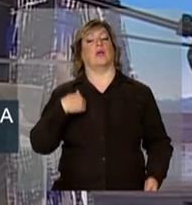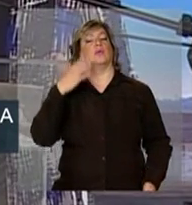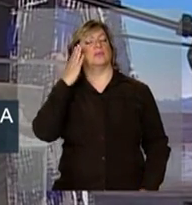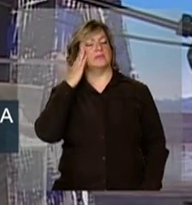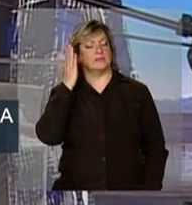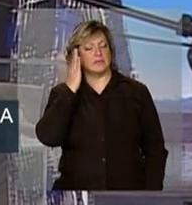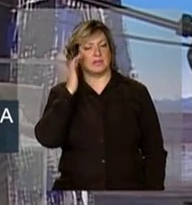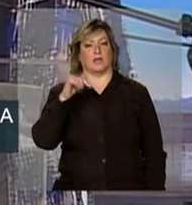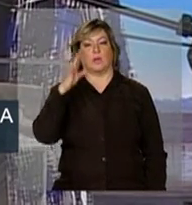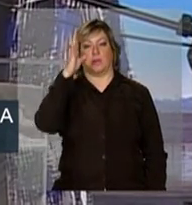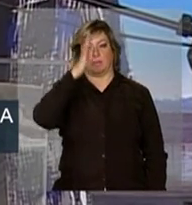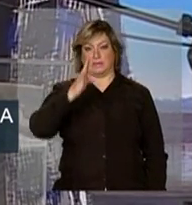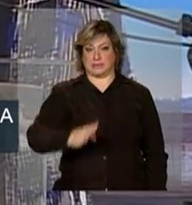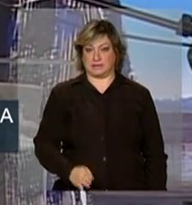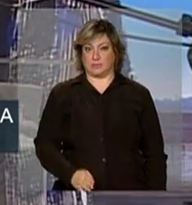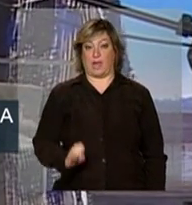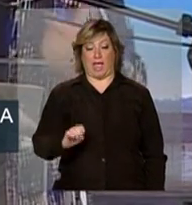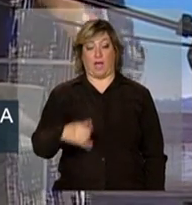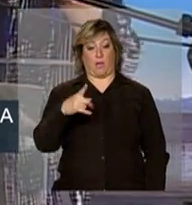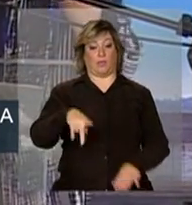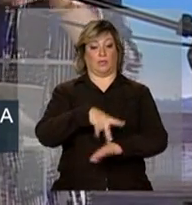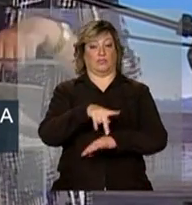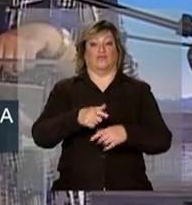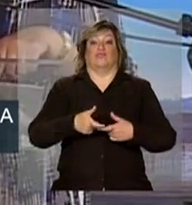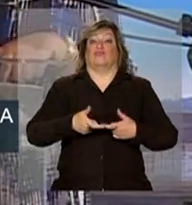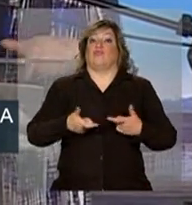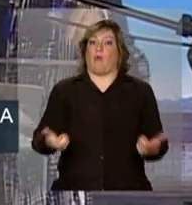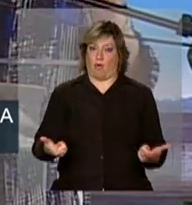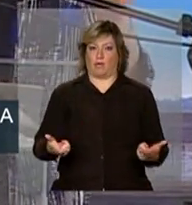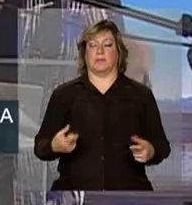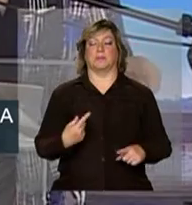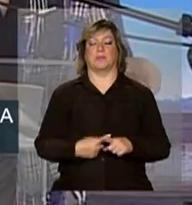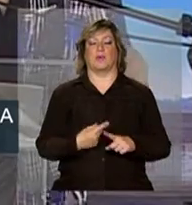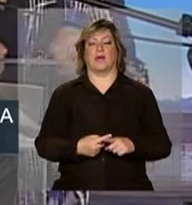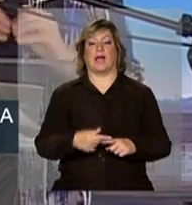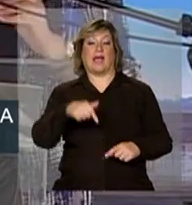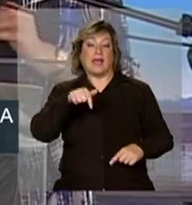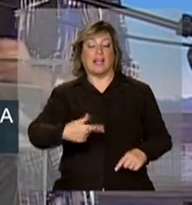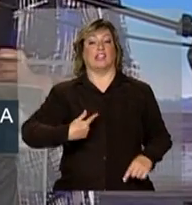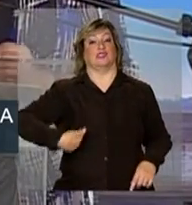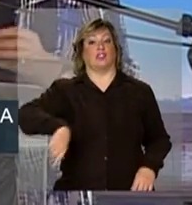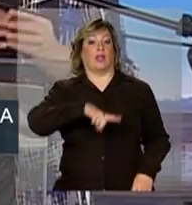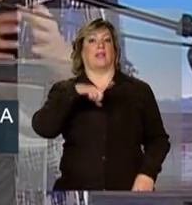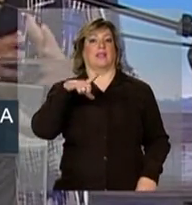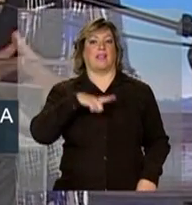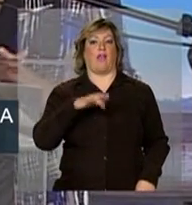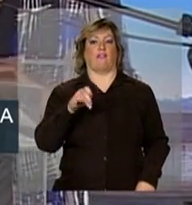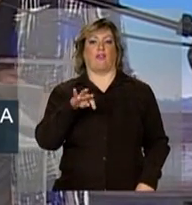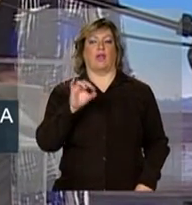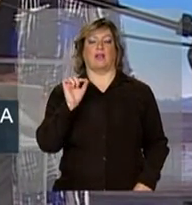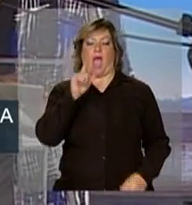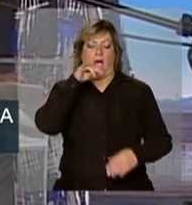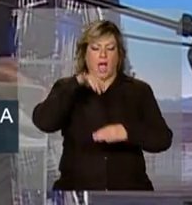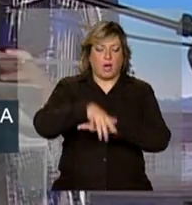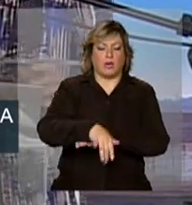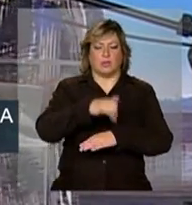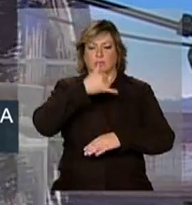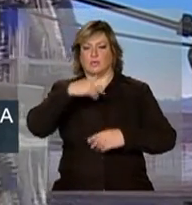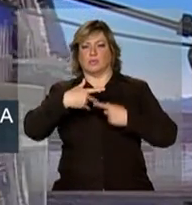Brasil é um país privilegiado, porque nós ainda temos fontes hidrelétricas a explorar.